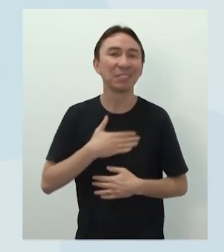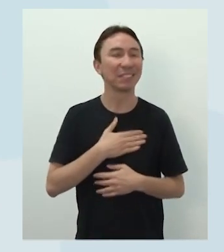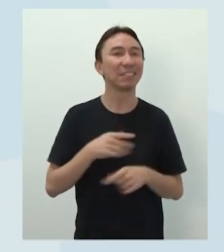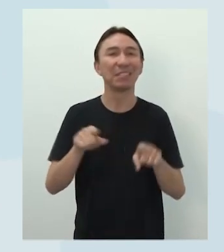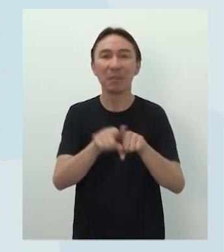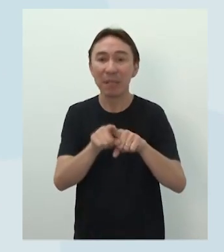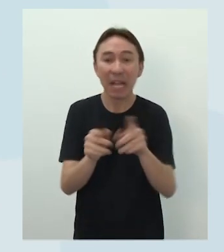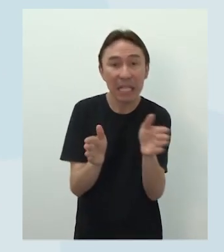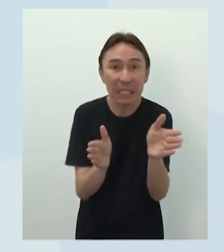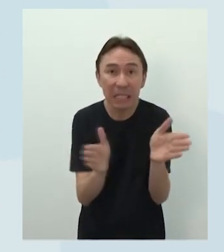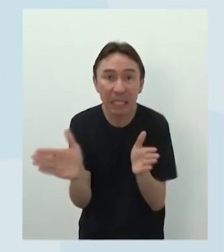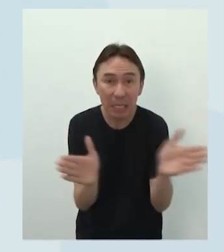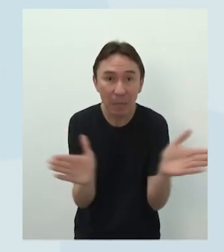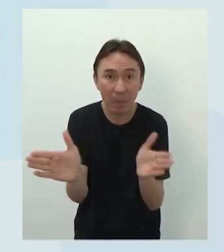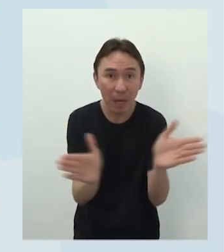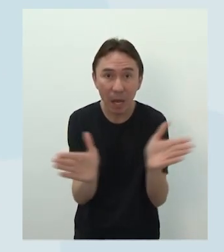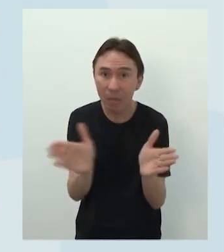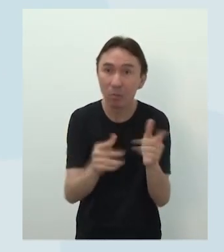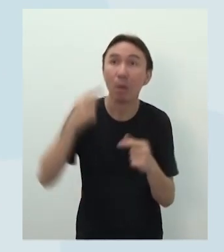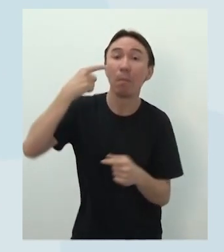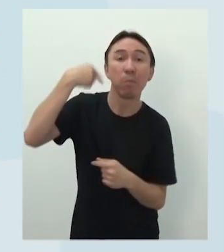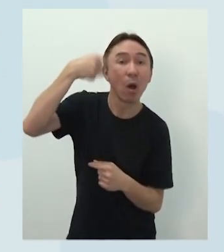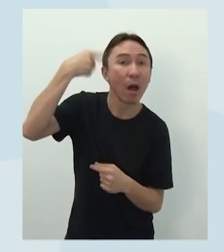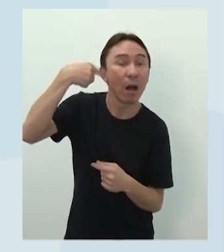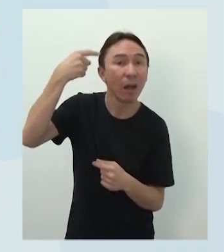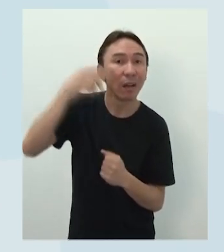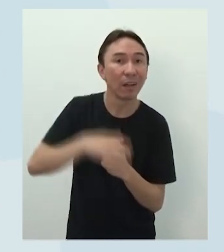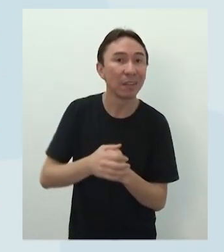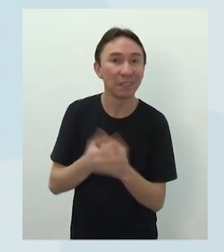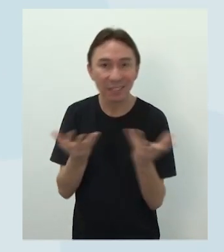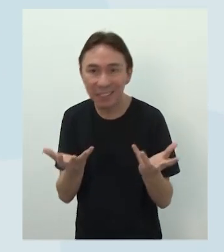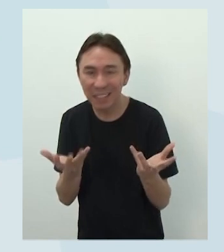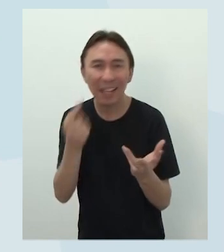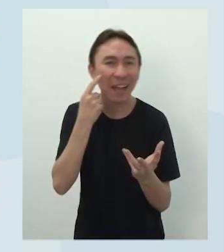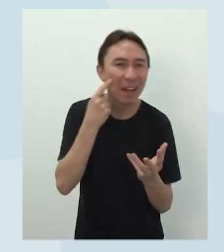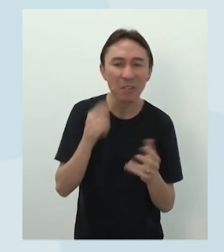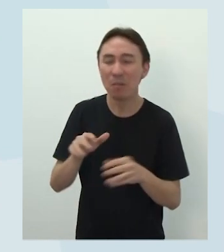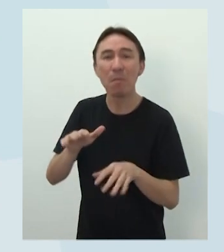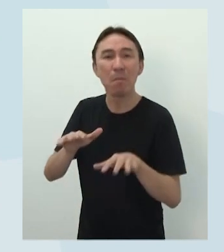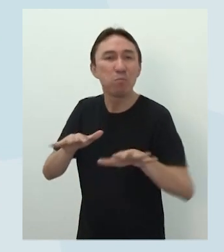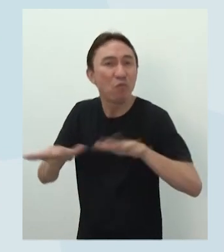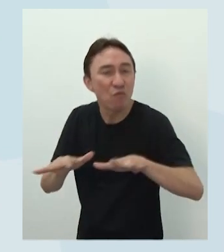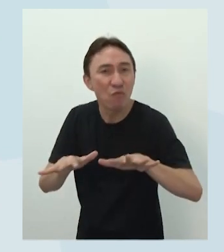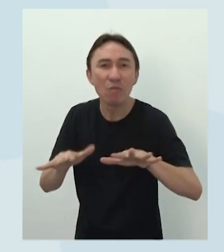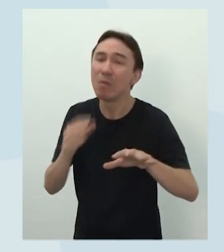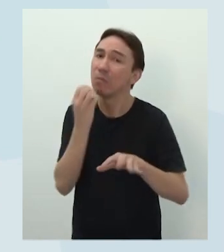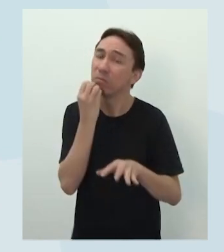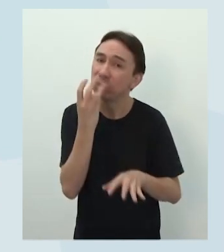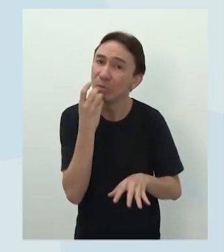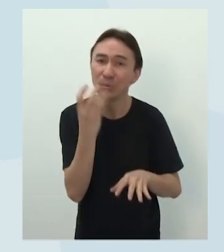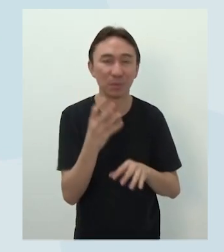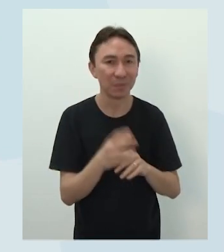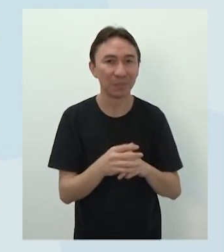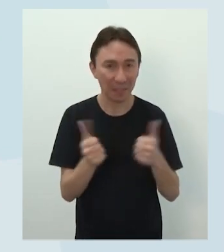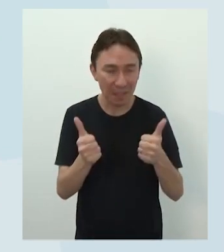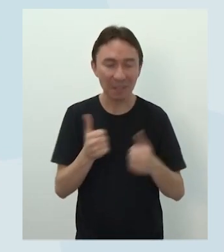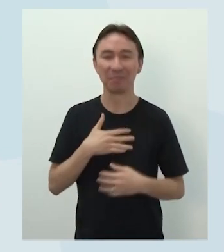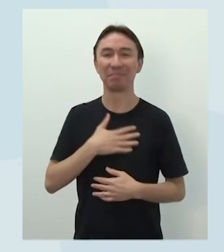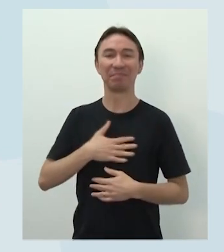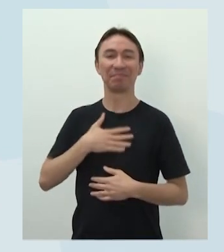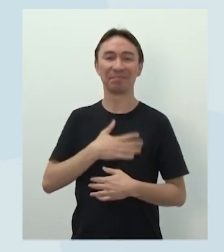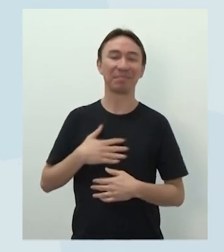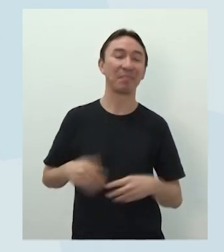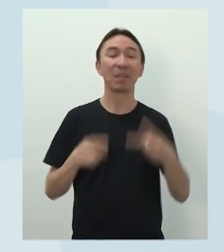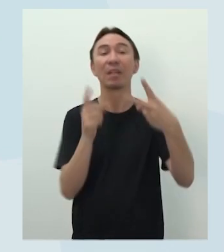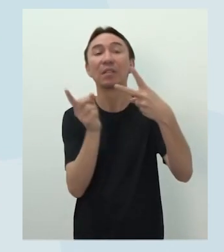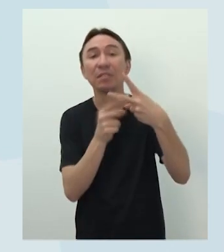você vai pegar uma narrativa, você quer ali ter um momento bom, né? Você quer conhecer uma história para ser prazerosa. Dois,